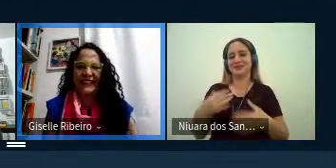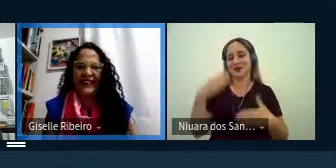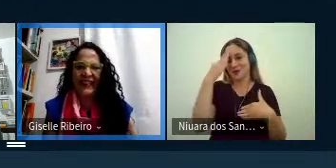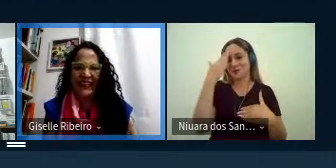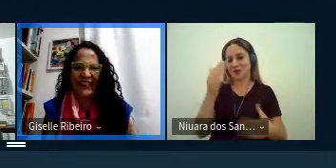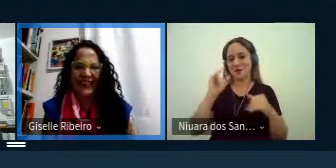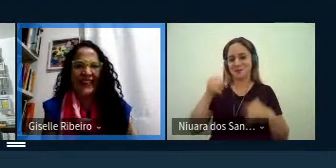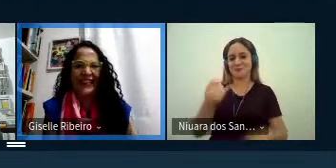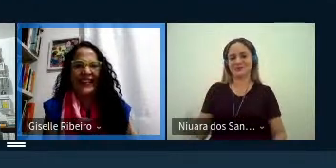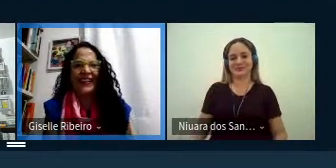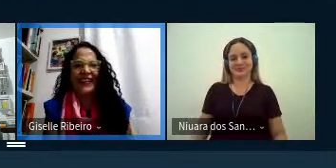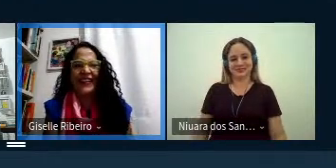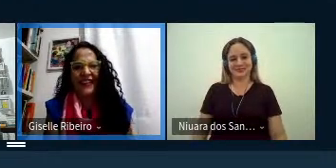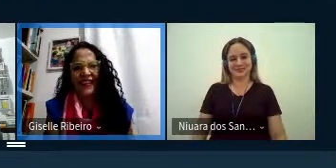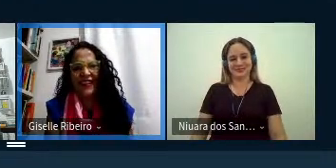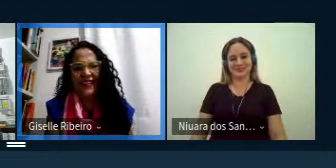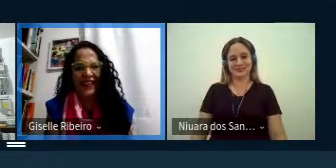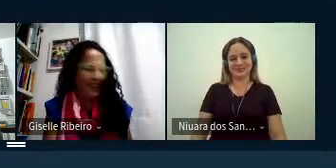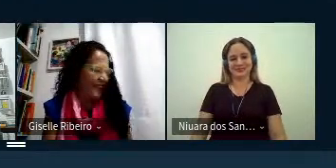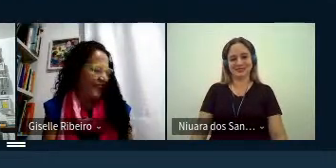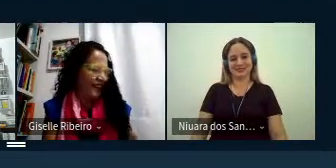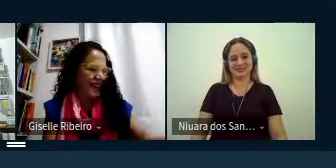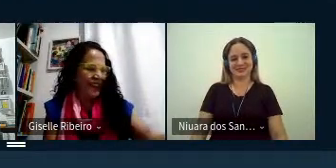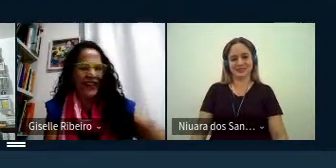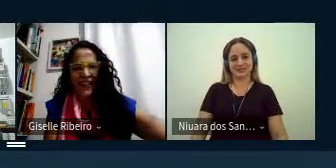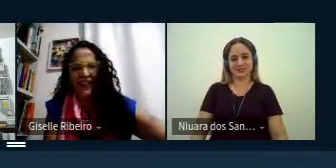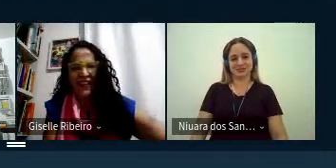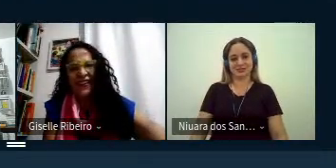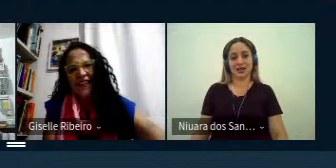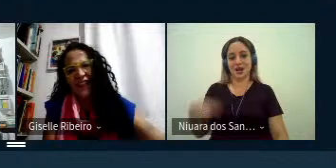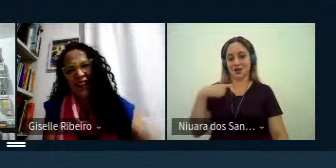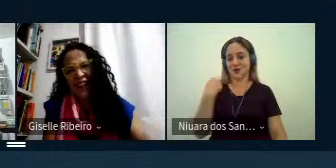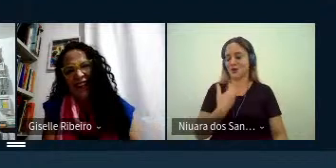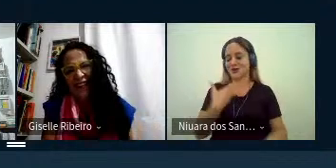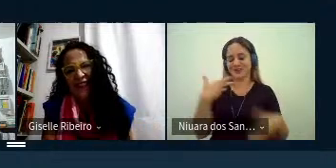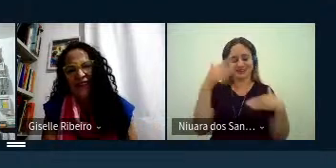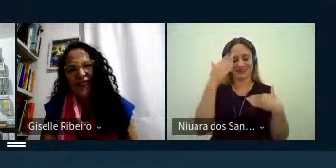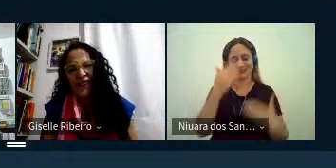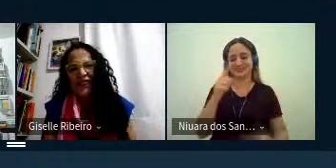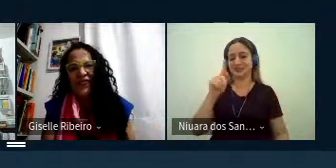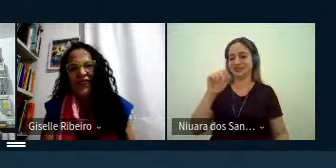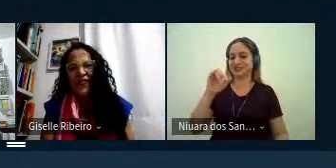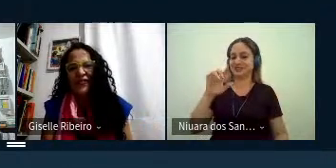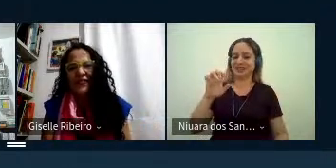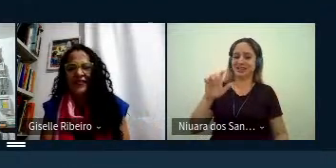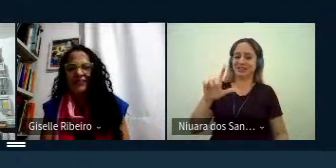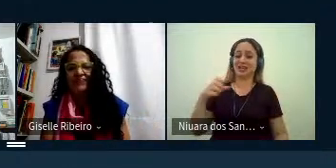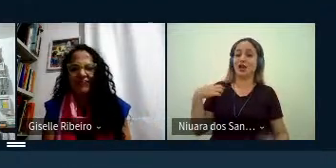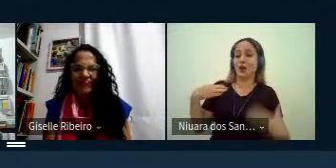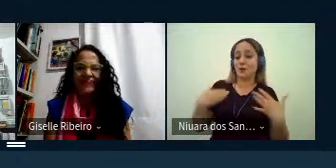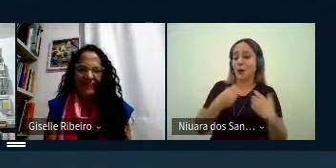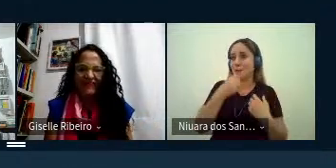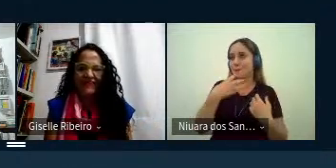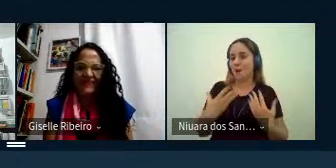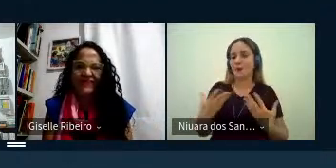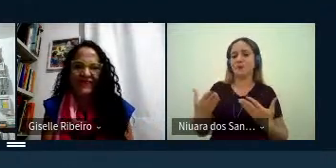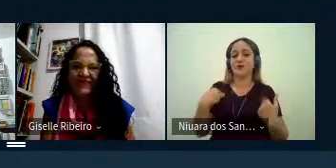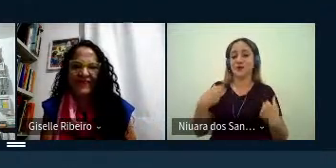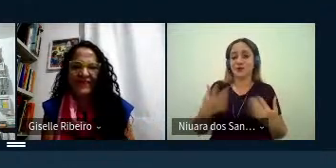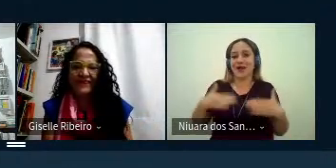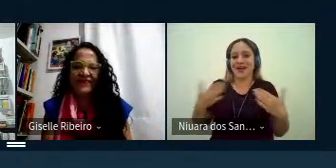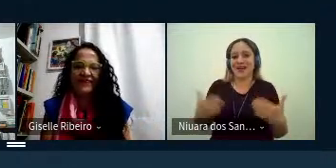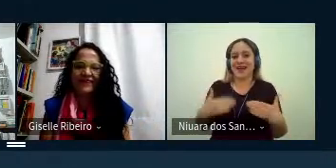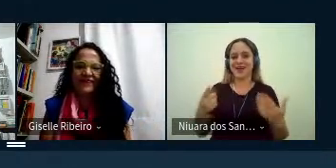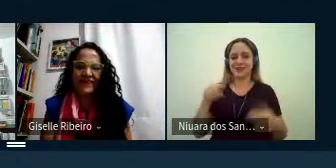oportunidade nós que agradecemos Gisele foi muito bom contar com teu entusiasmo